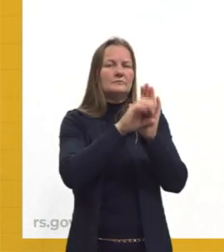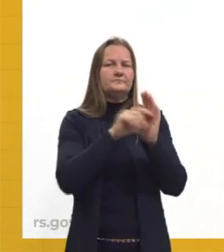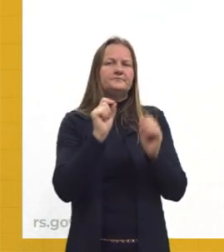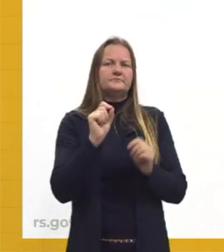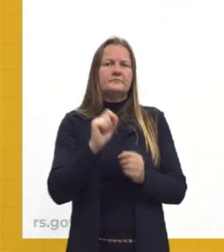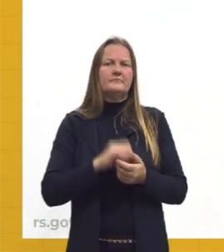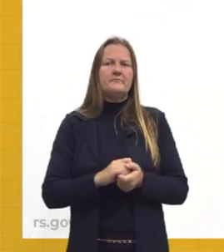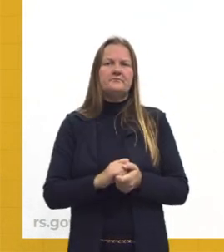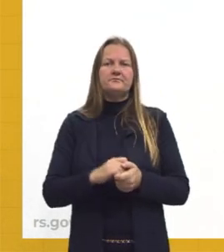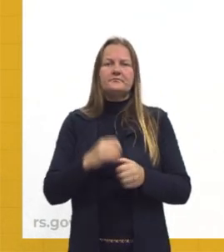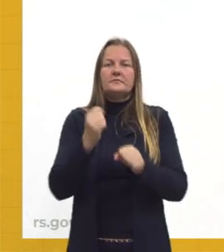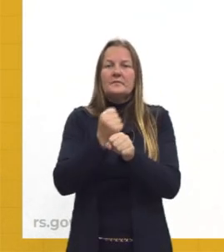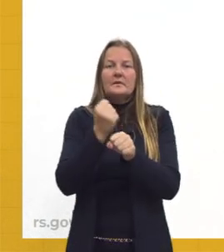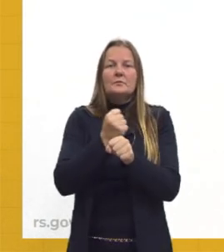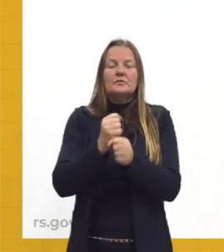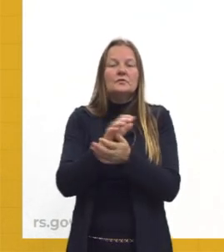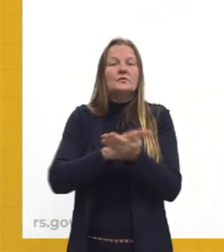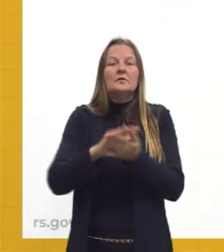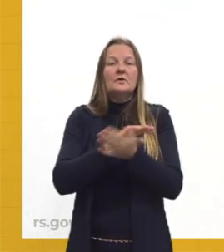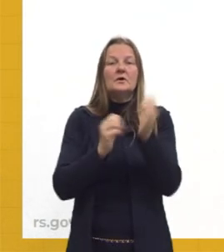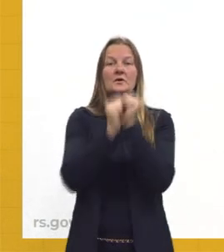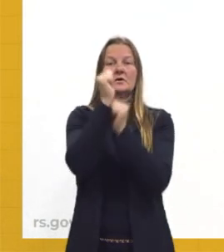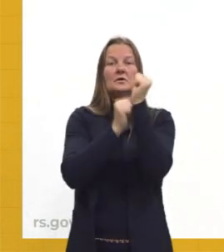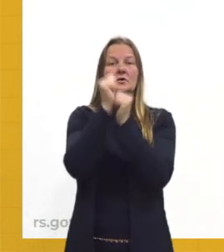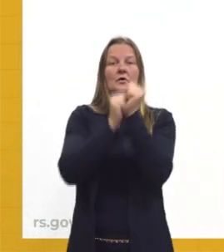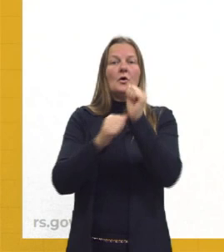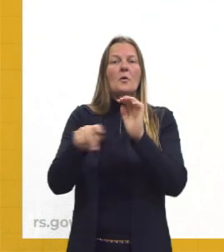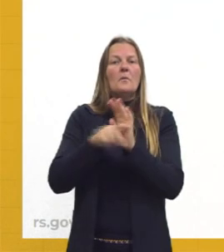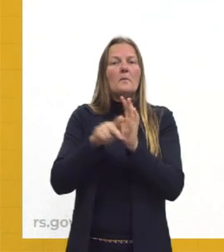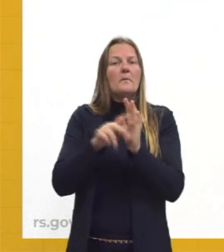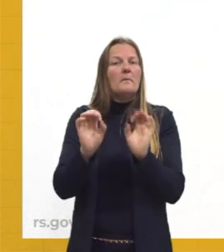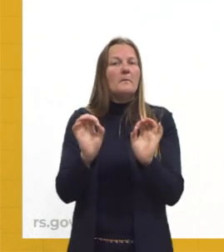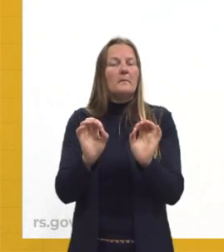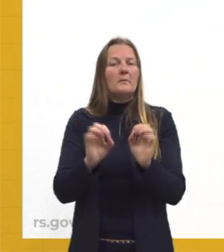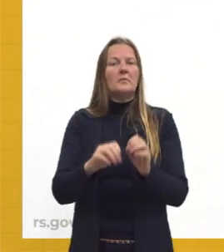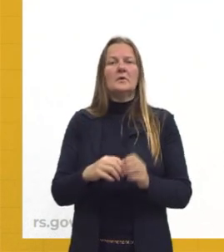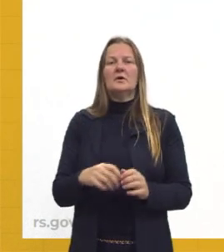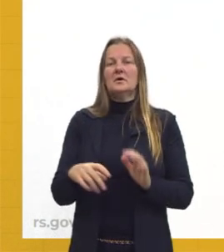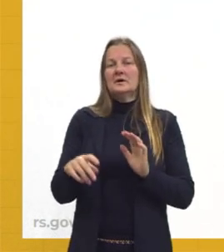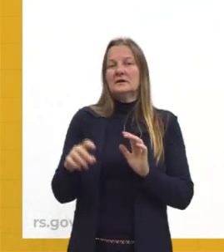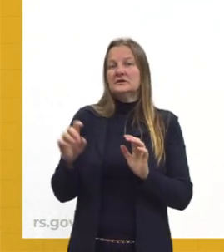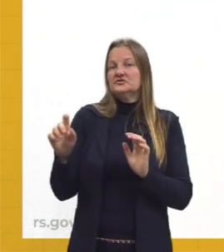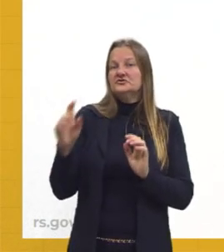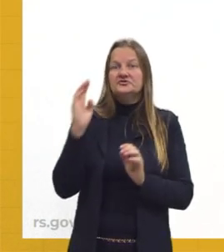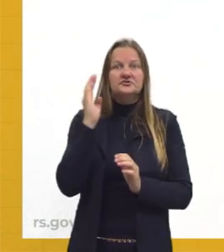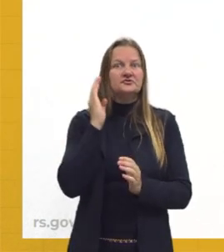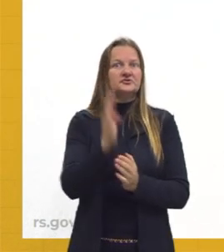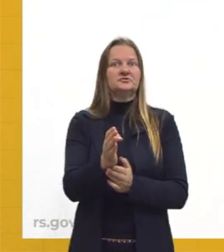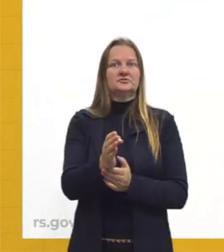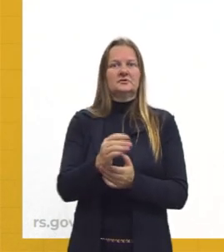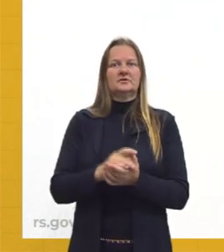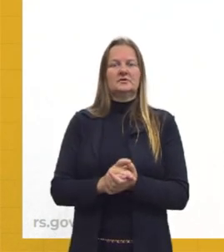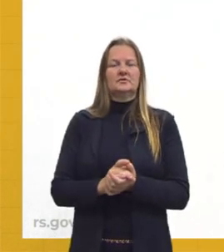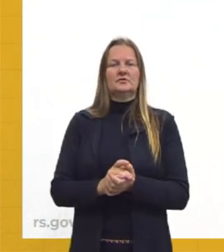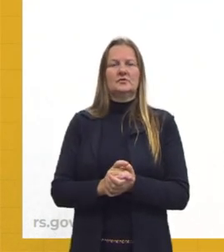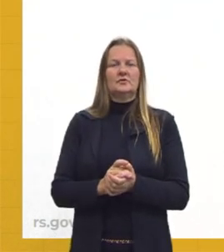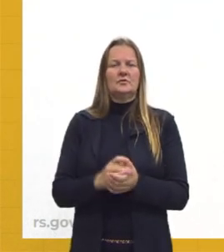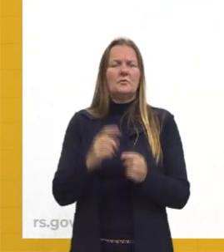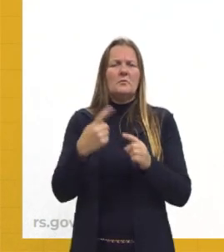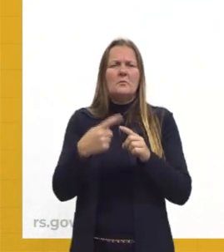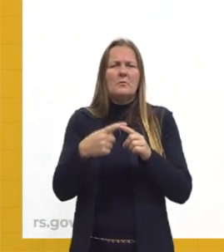que produtos que não tiveram industrialização ou que foram pouco industrializados, tá? Foram pouco manufaturados,